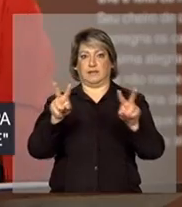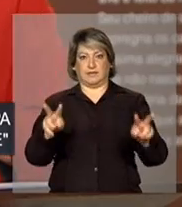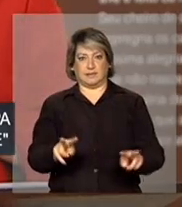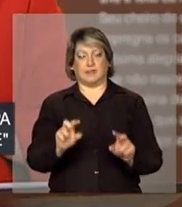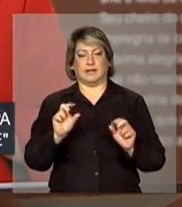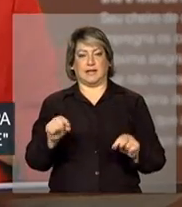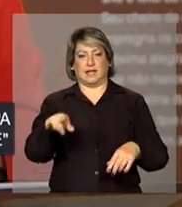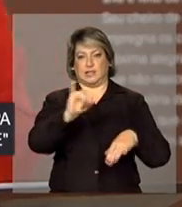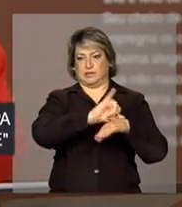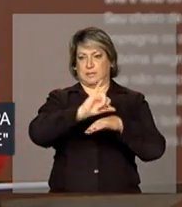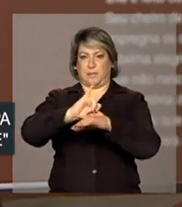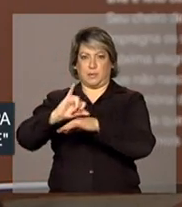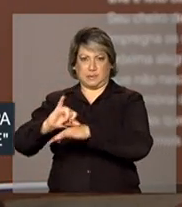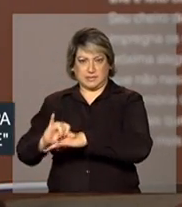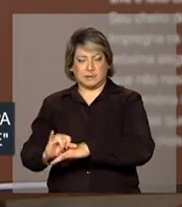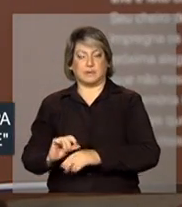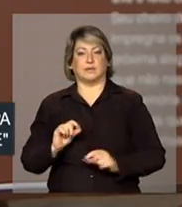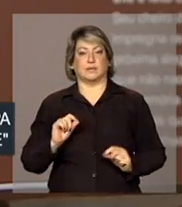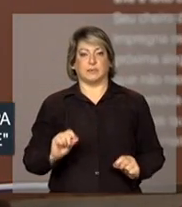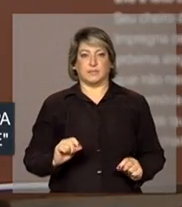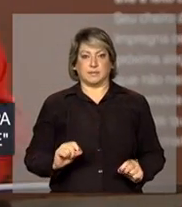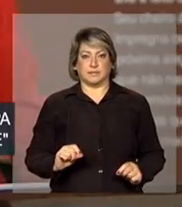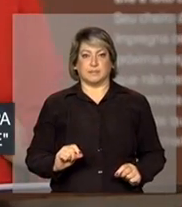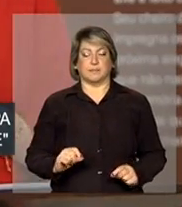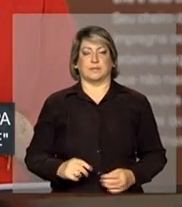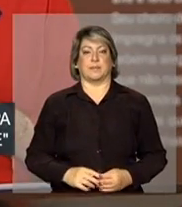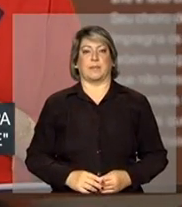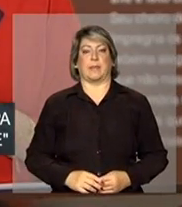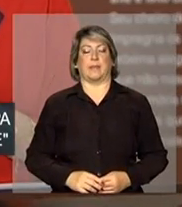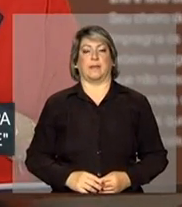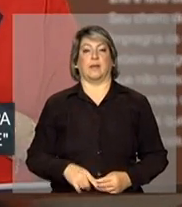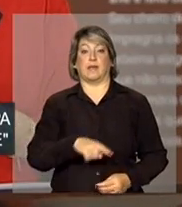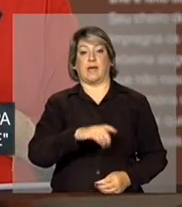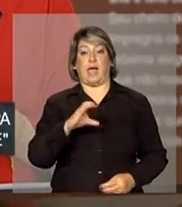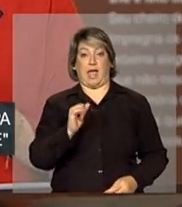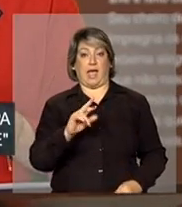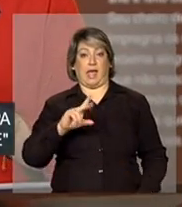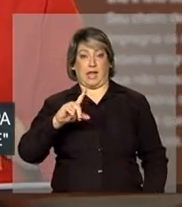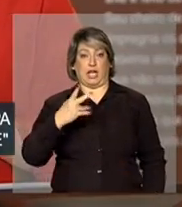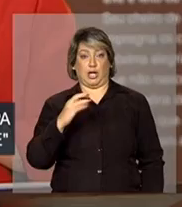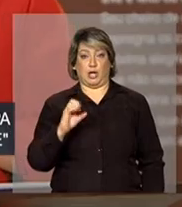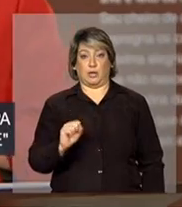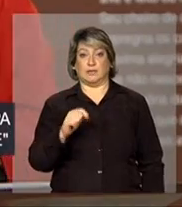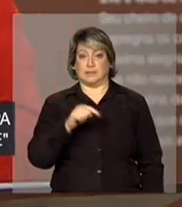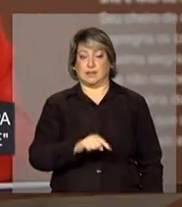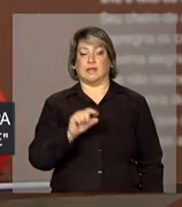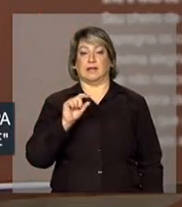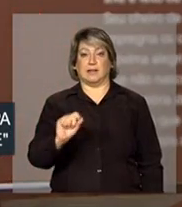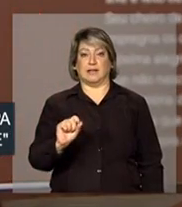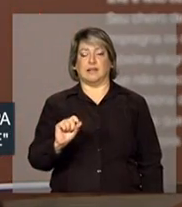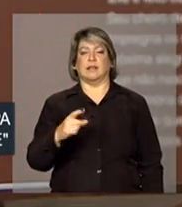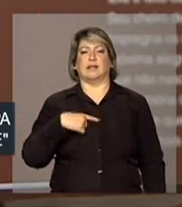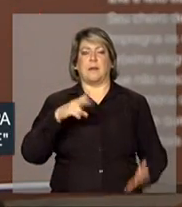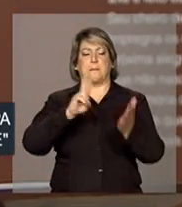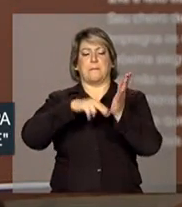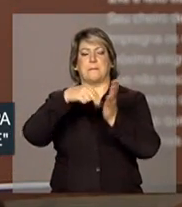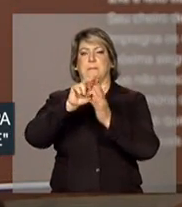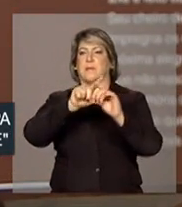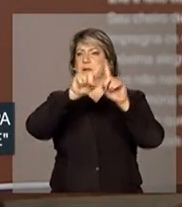exposição, que com Carlinhos a imagem canta,